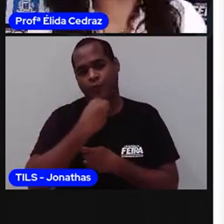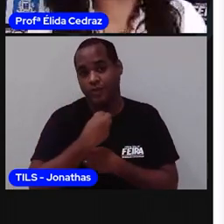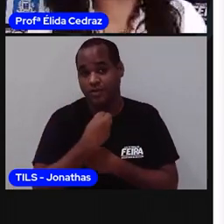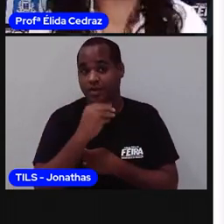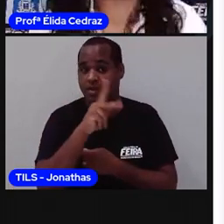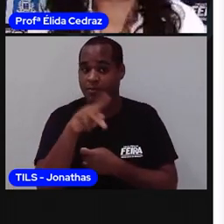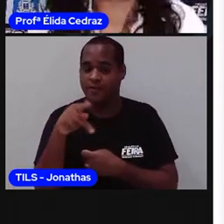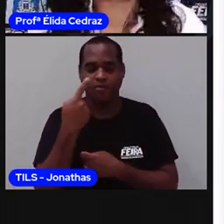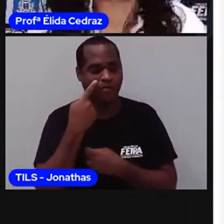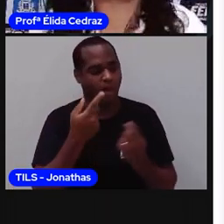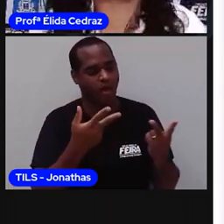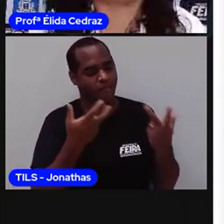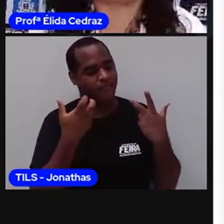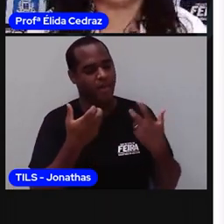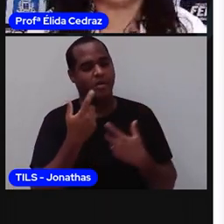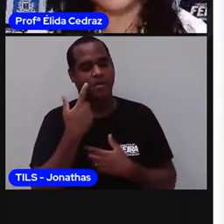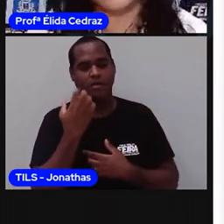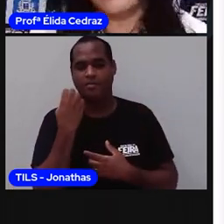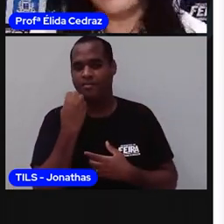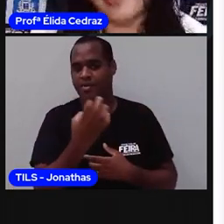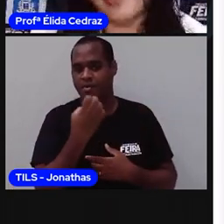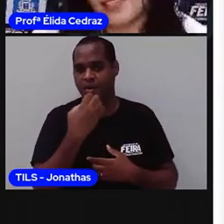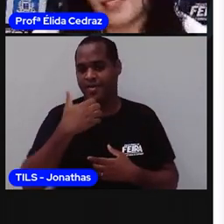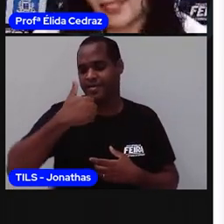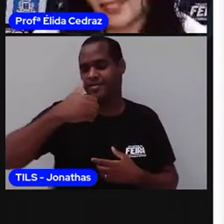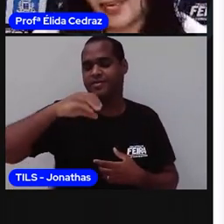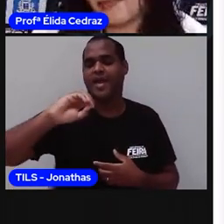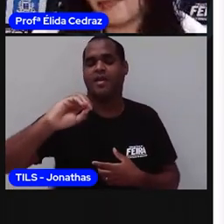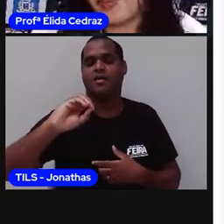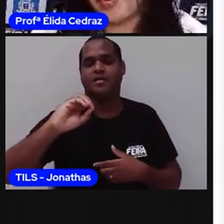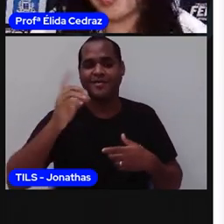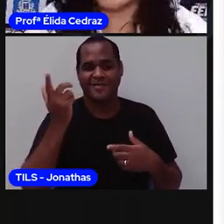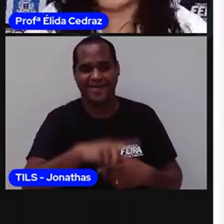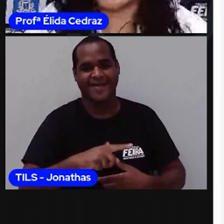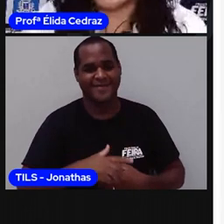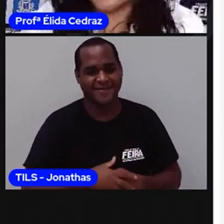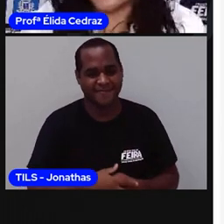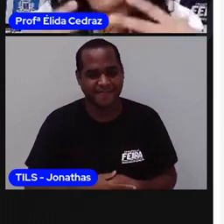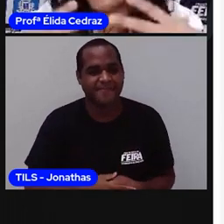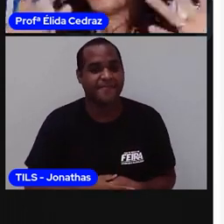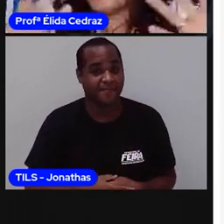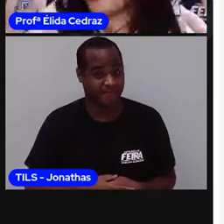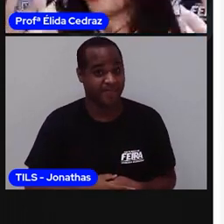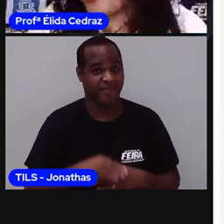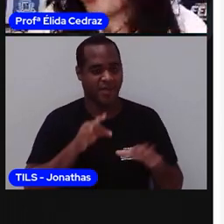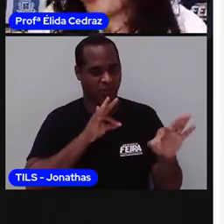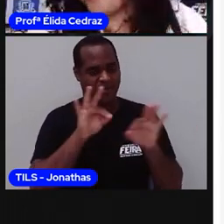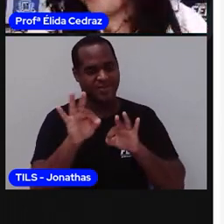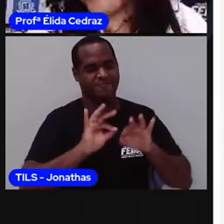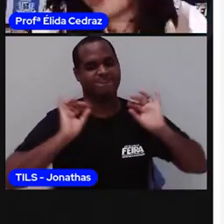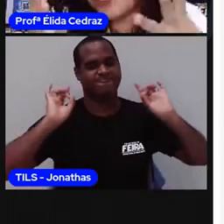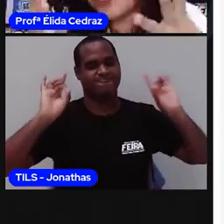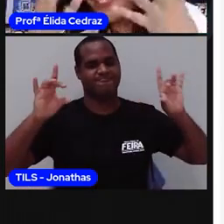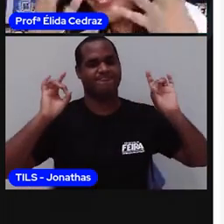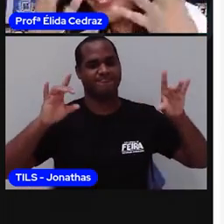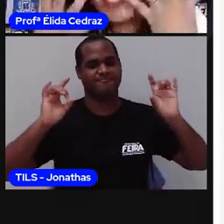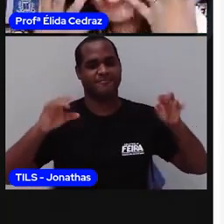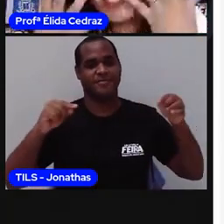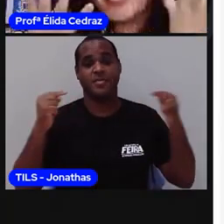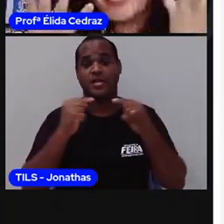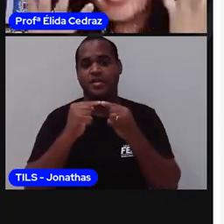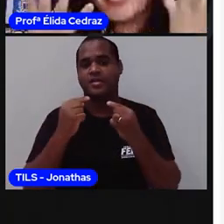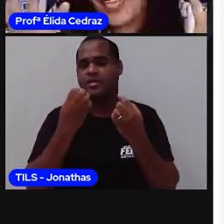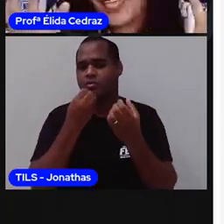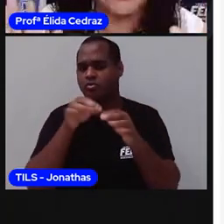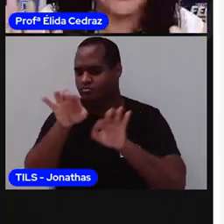professor e a sua professora dá 10 na sua tarefinha. Assim, ó, de organização e de...